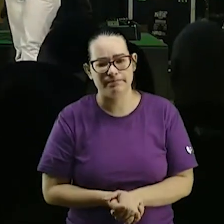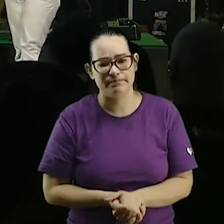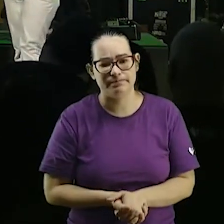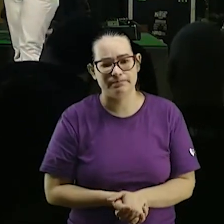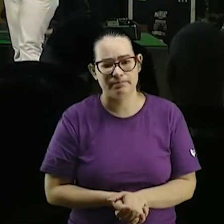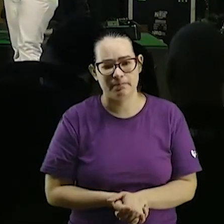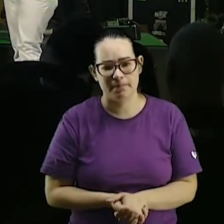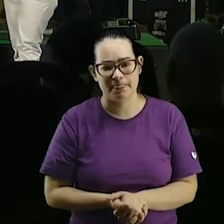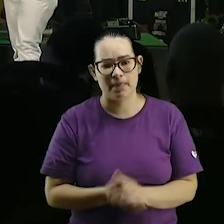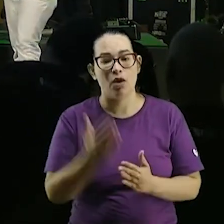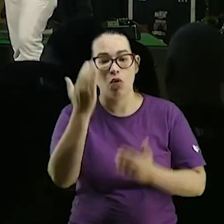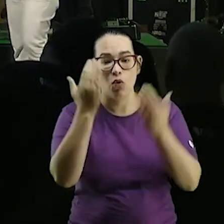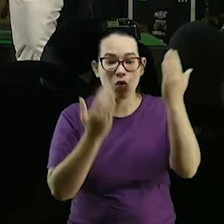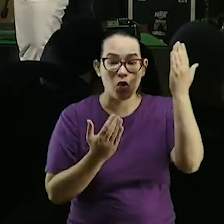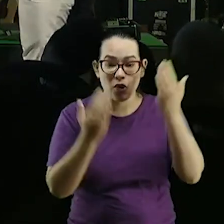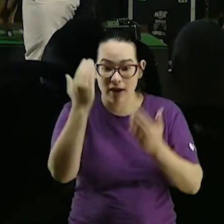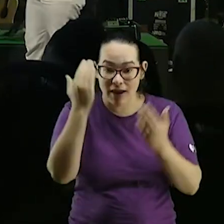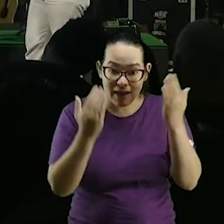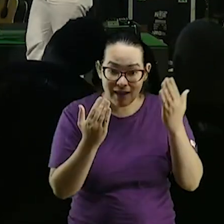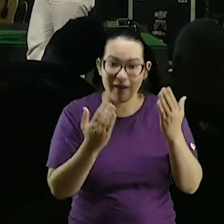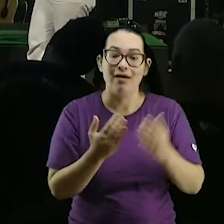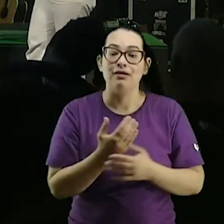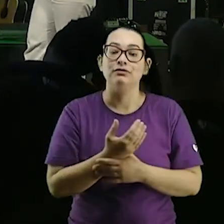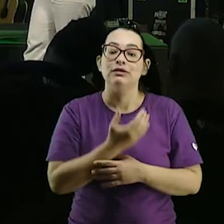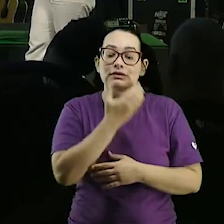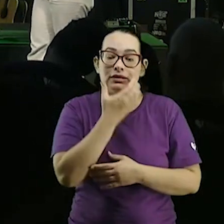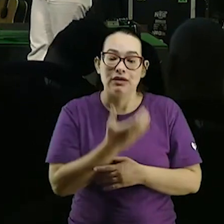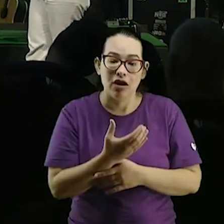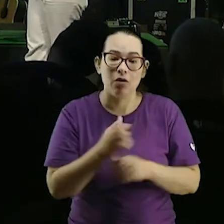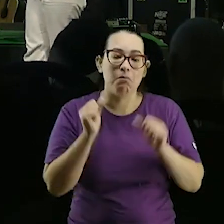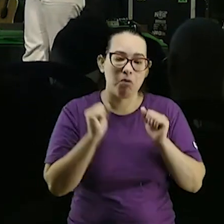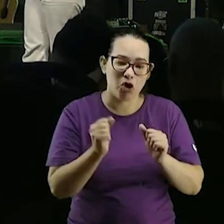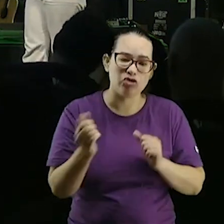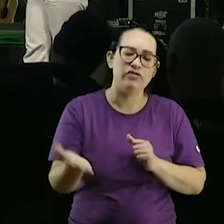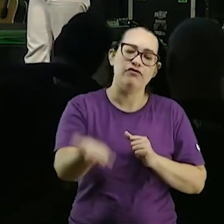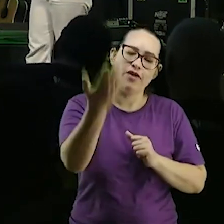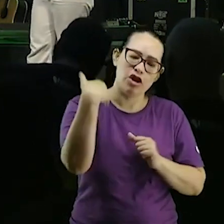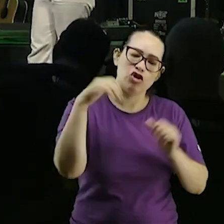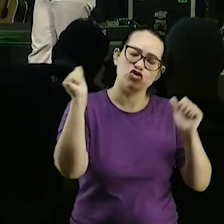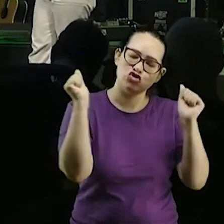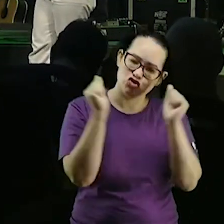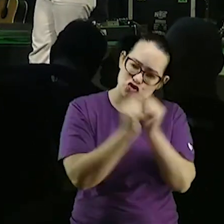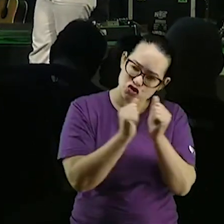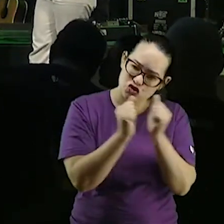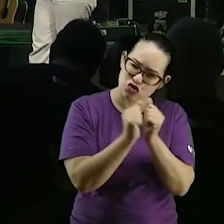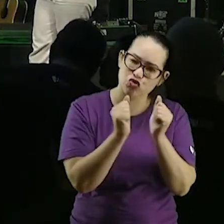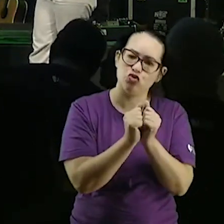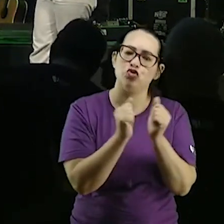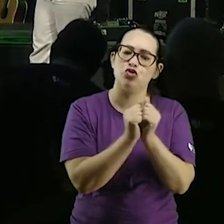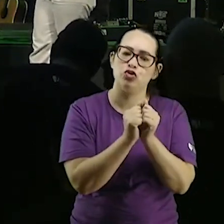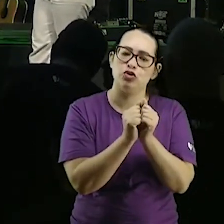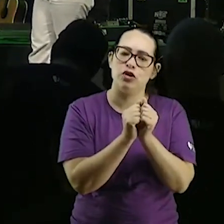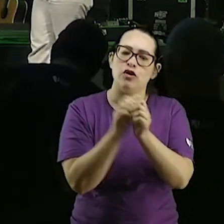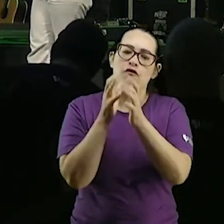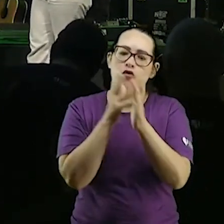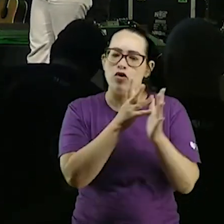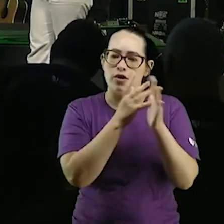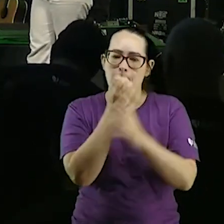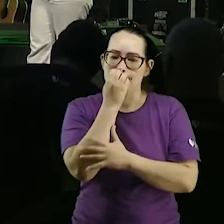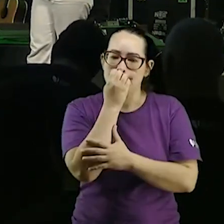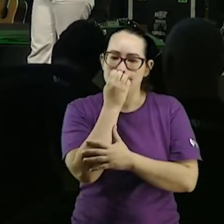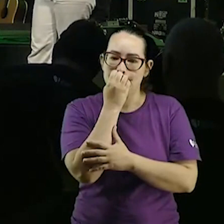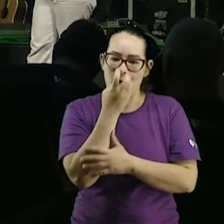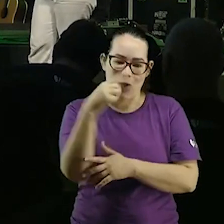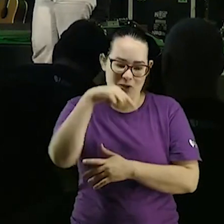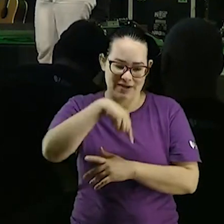tem um coragem cantatas você pode fazer parte da orquestra eu orando pela orquestra a sinfônica de bom retiro eu estou